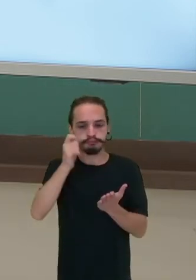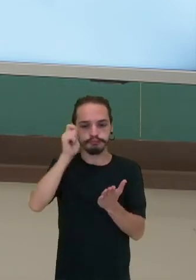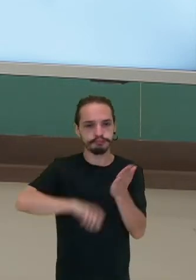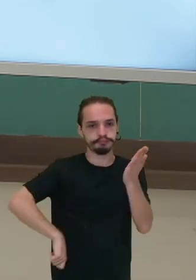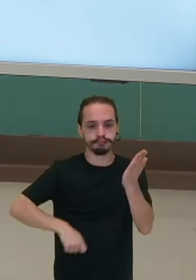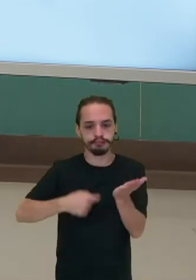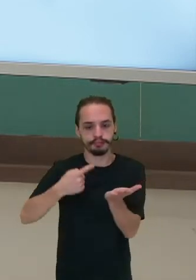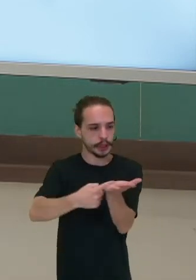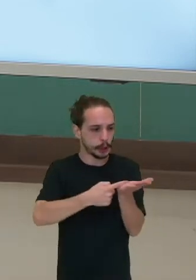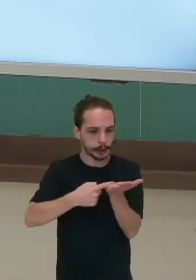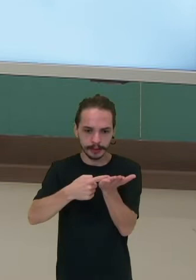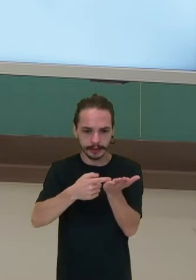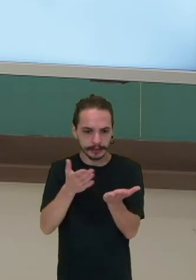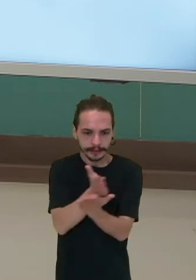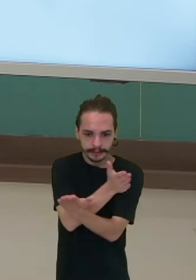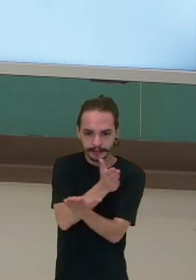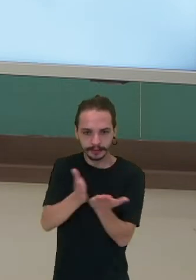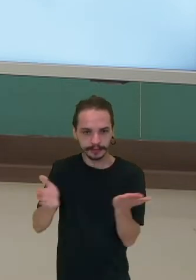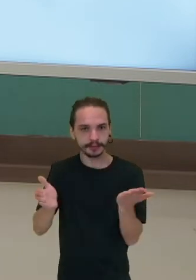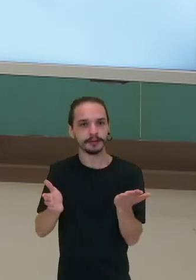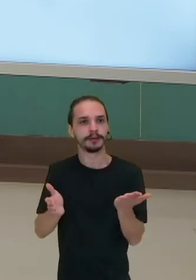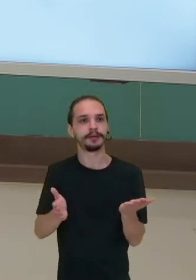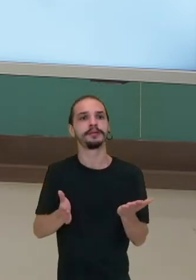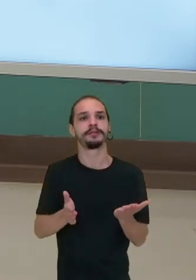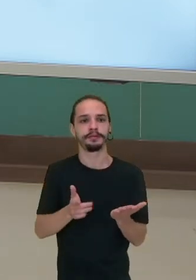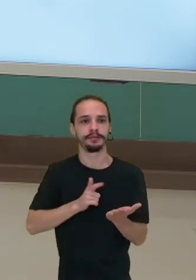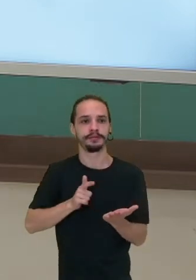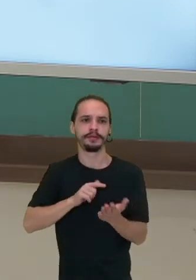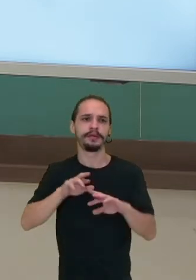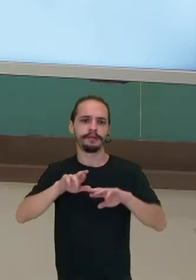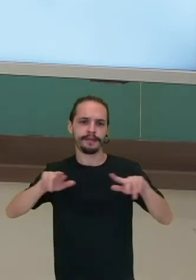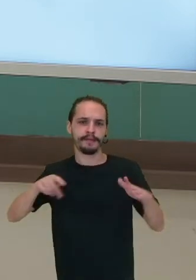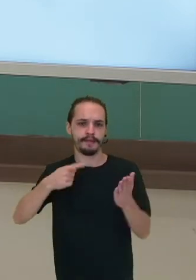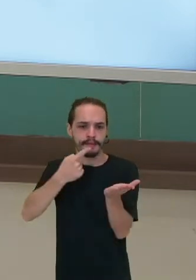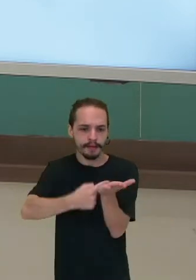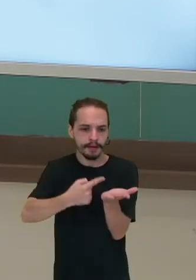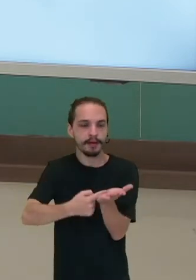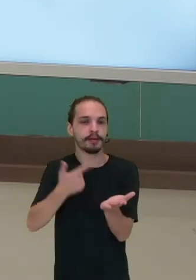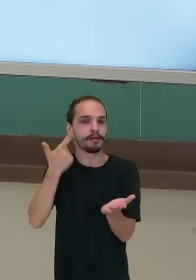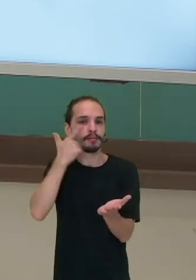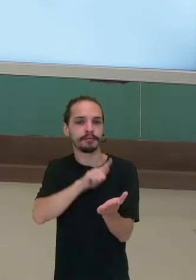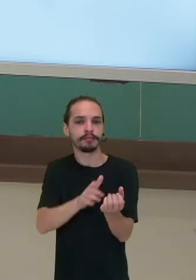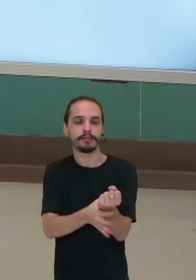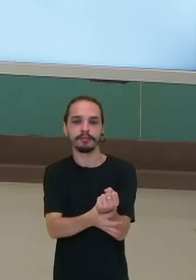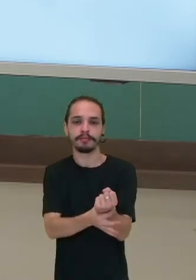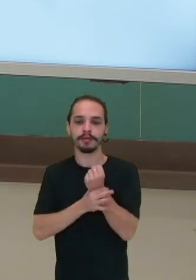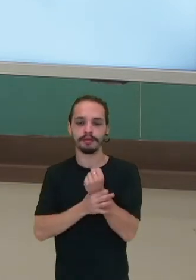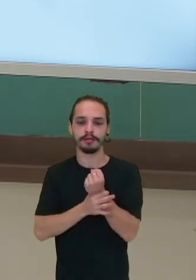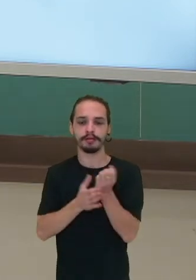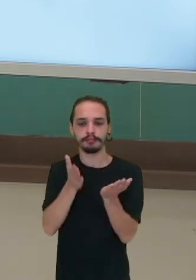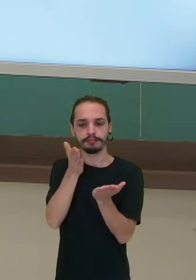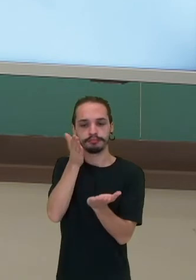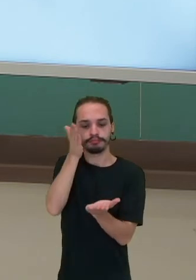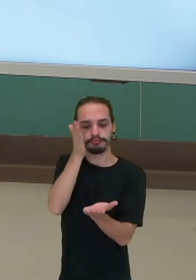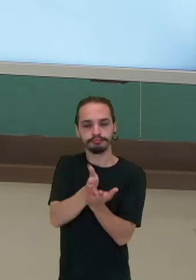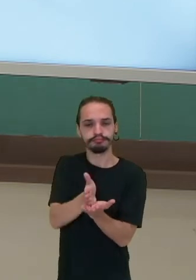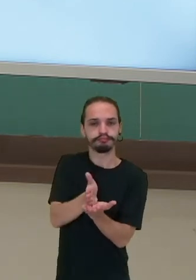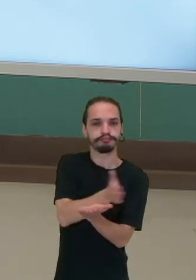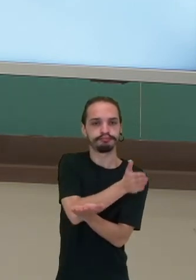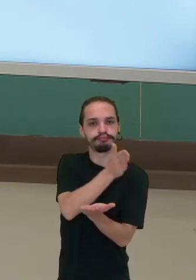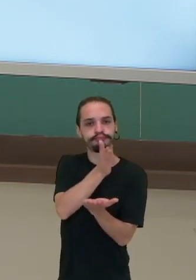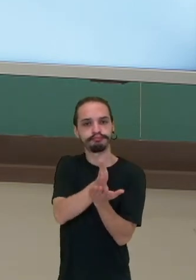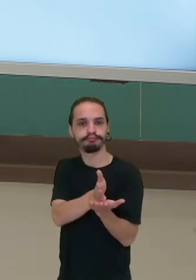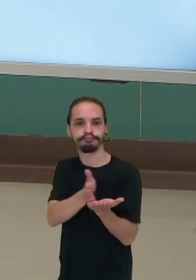tratados, né? Primeiro a Bula Intercoeteira, depois o Tratado de Tordesilhas, para garantir uma parte dessa terra para si,